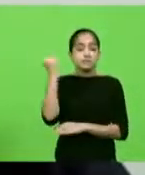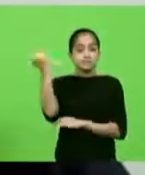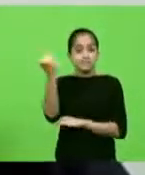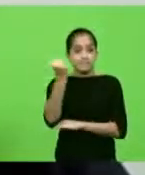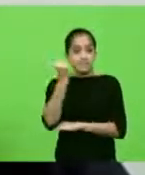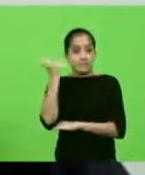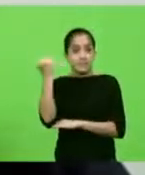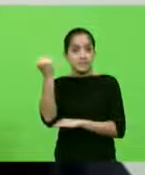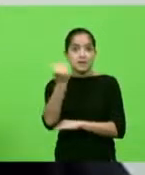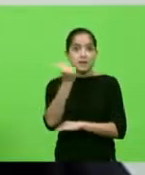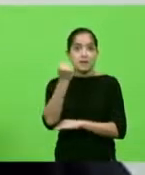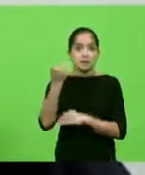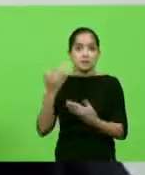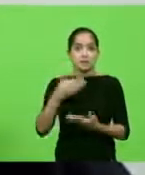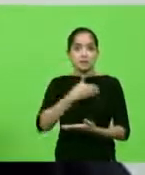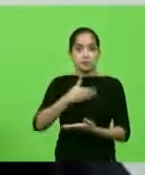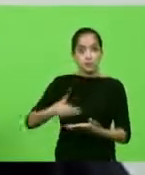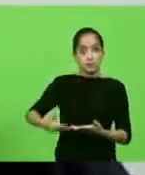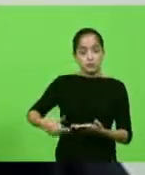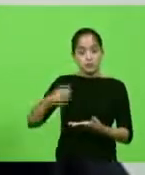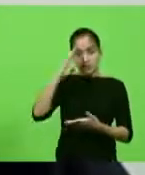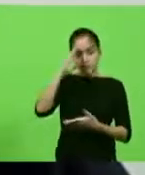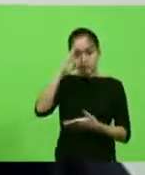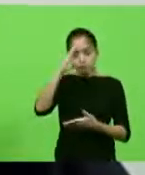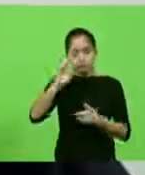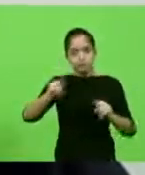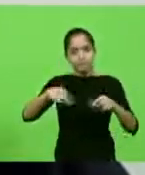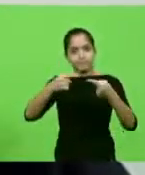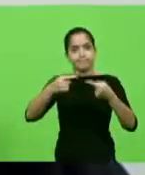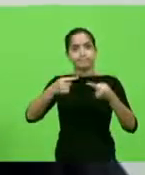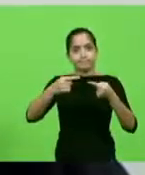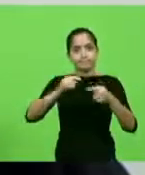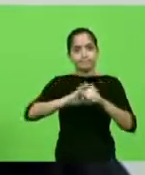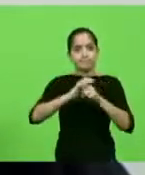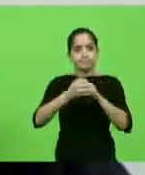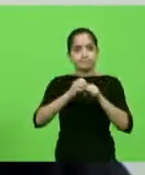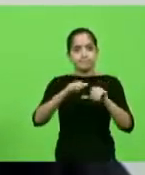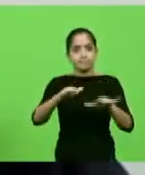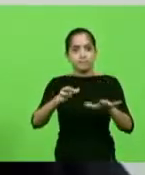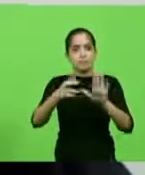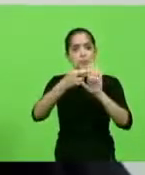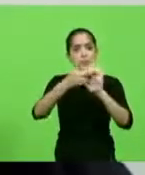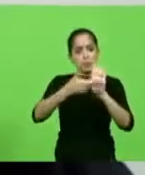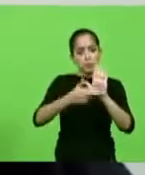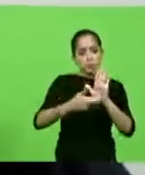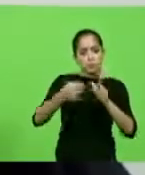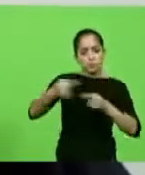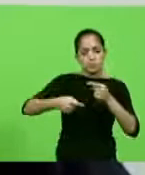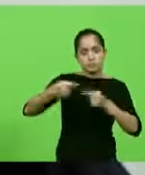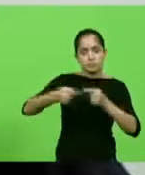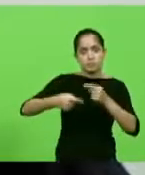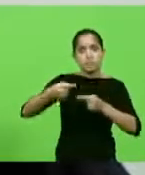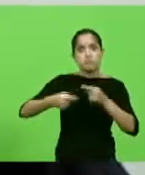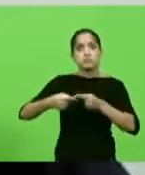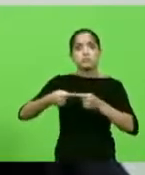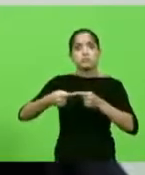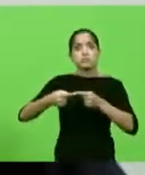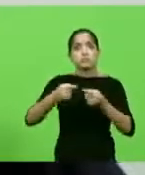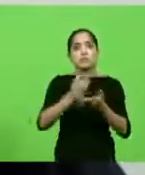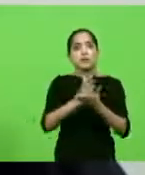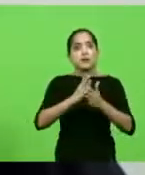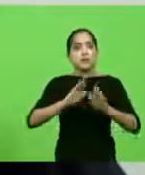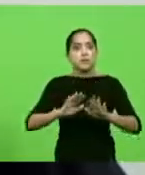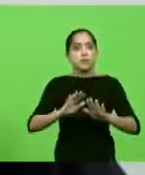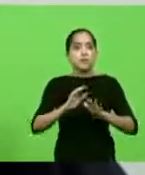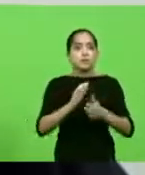descaso do governo Bolsonaro no enfrentamento à pandemia com políticas neoliberais e o fim do auxílio emergencial